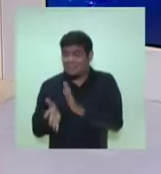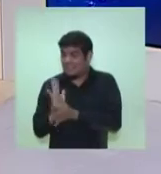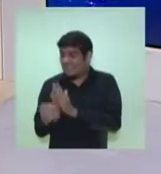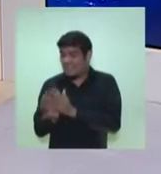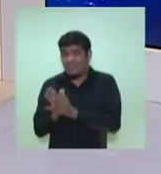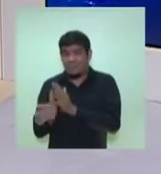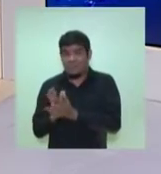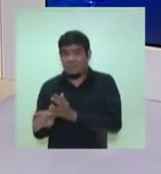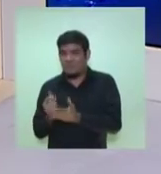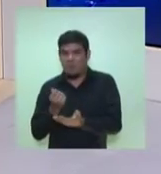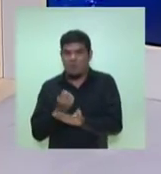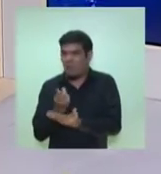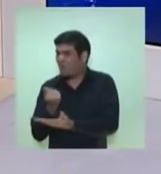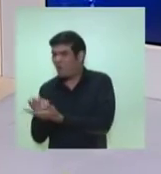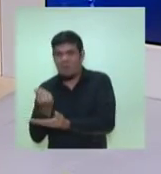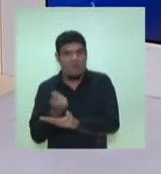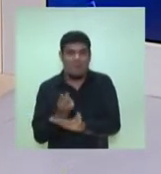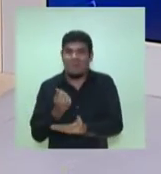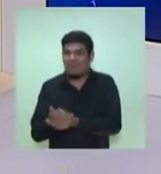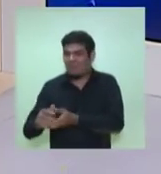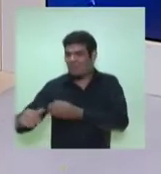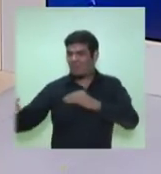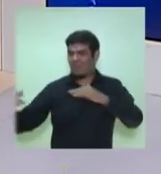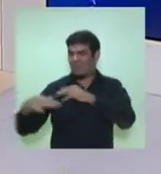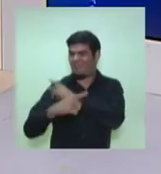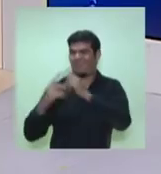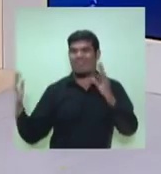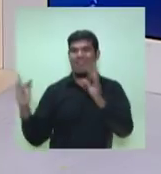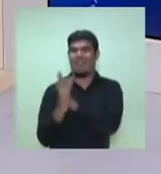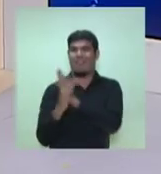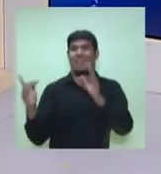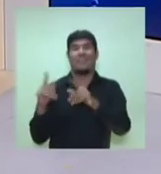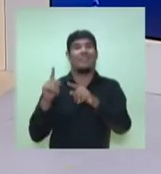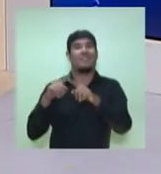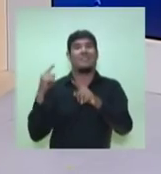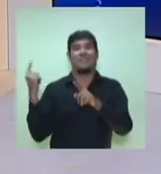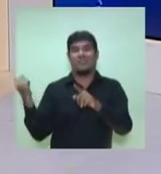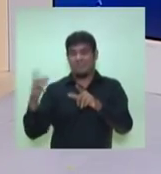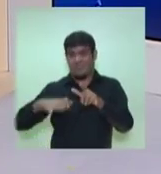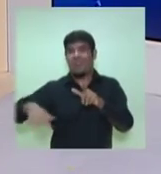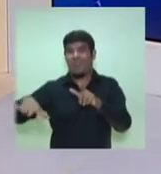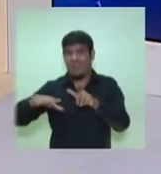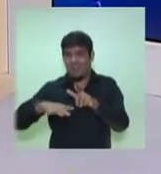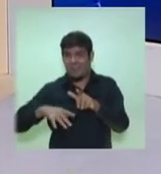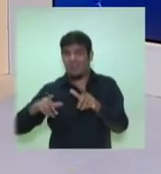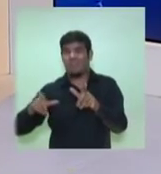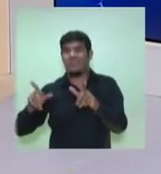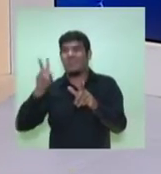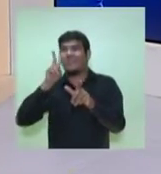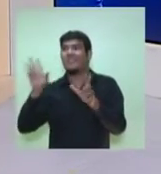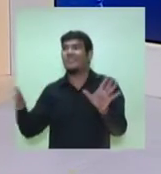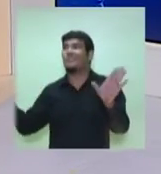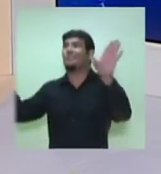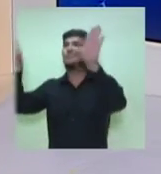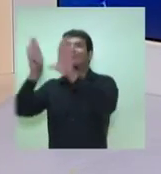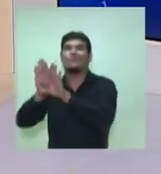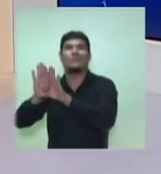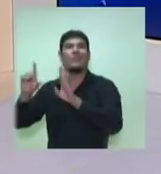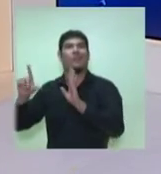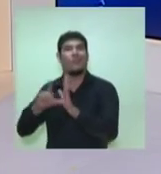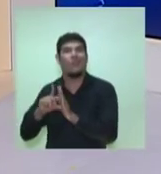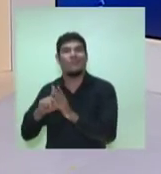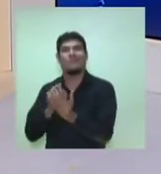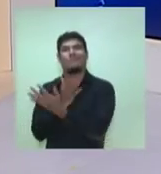local de comércio e que vem sofrendo bastante com fechamento de lojas, desemprego.